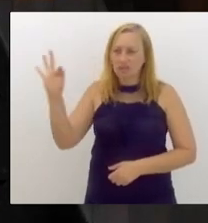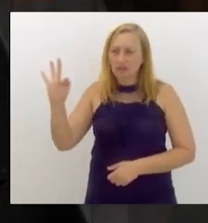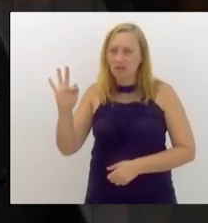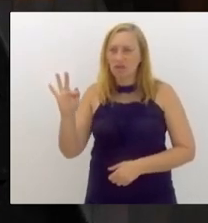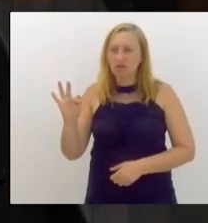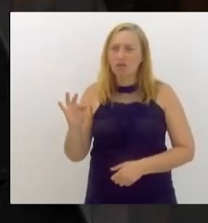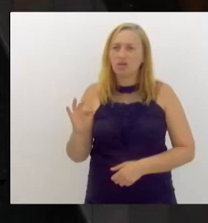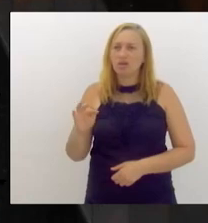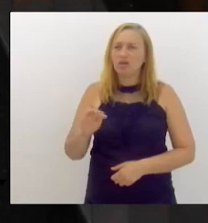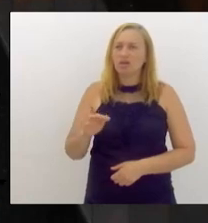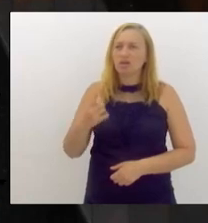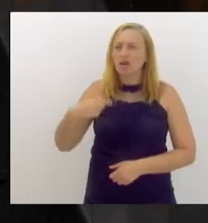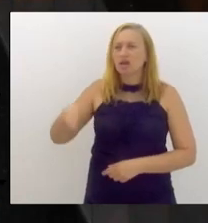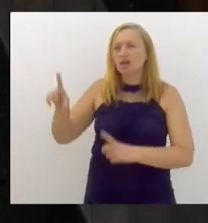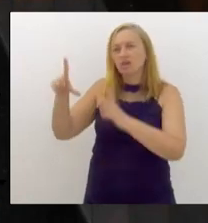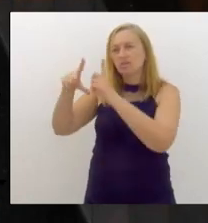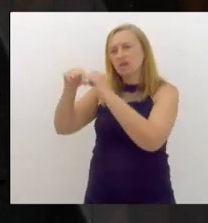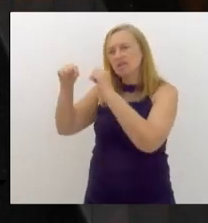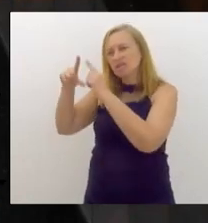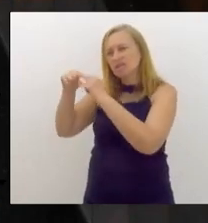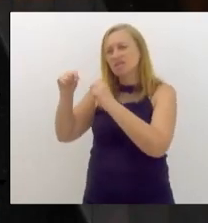isso nos levou a Brasília,